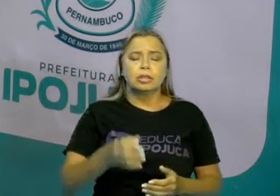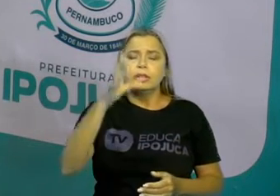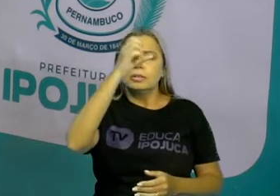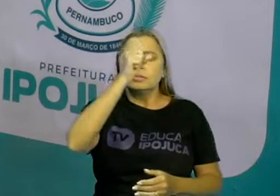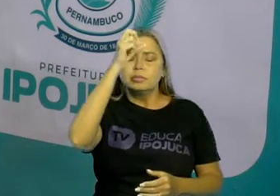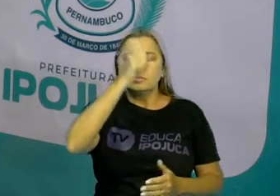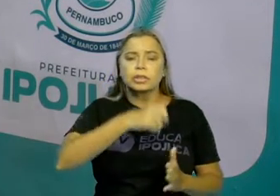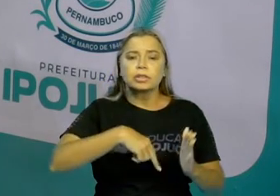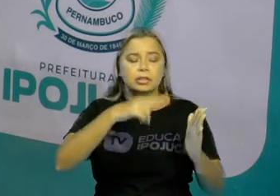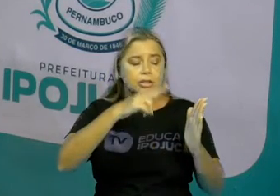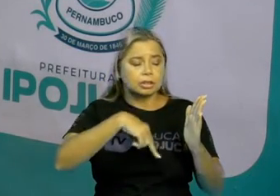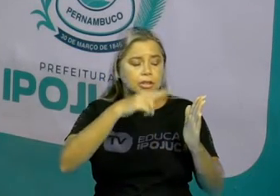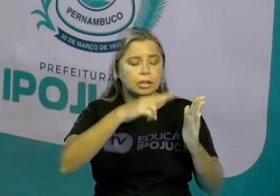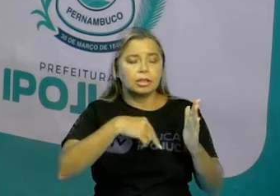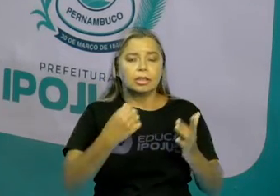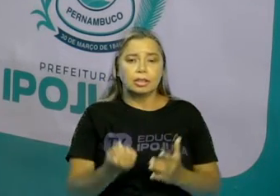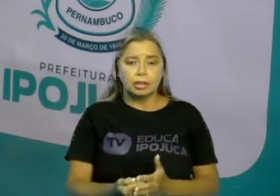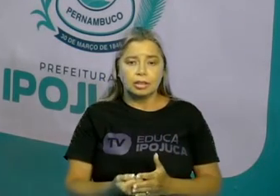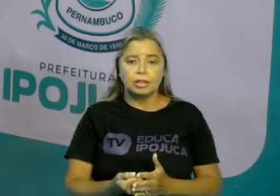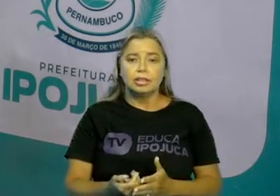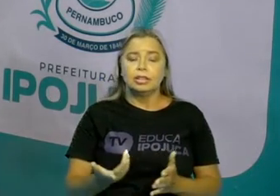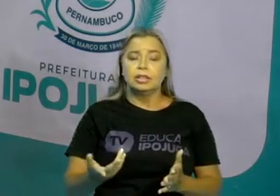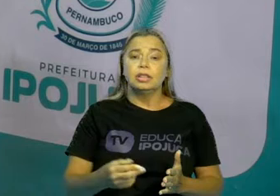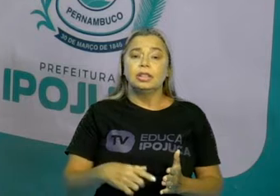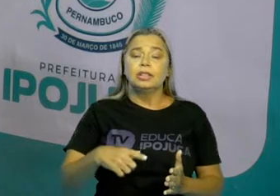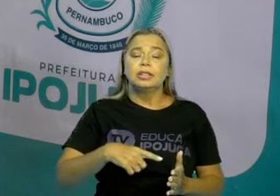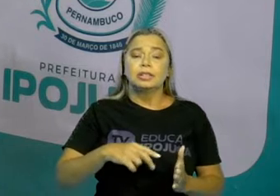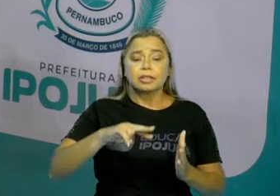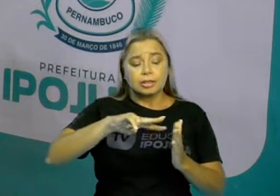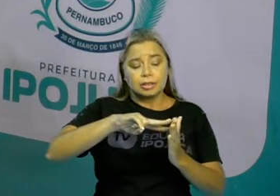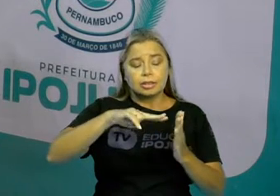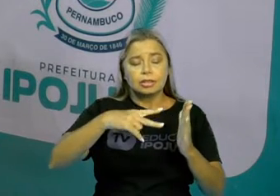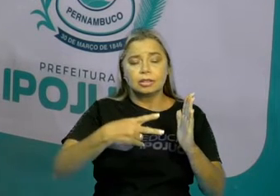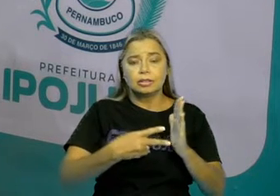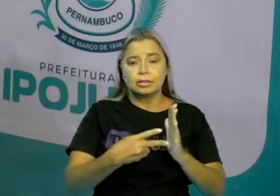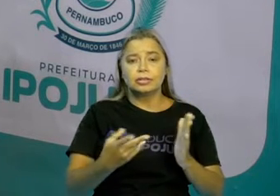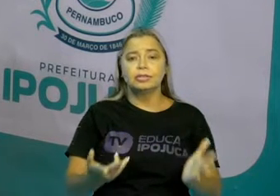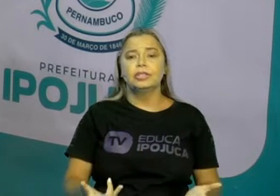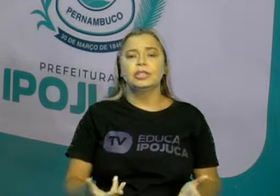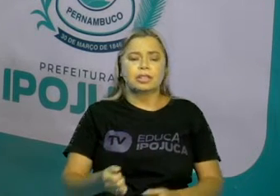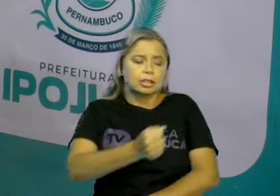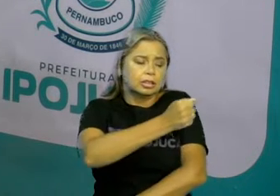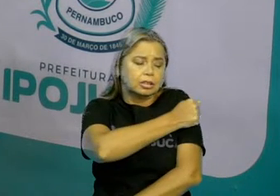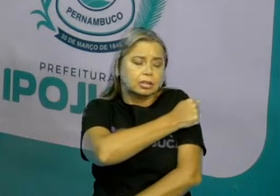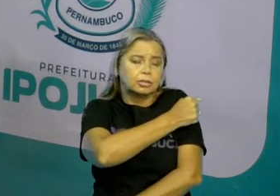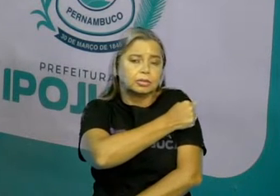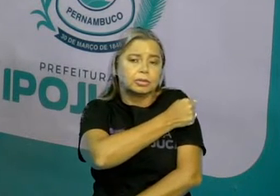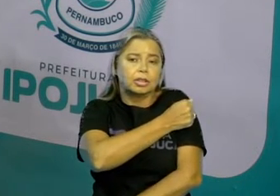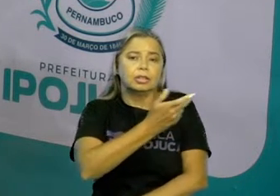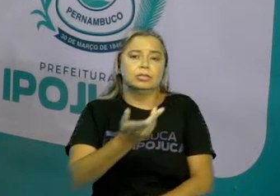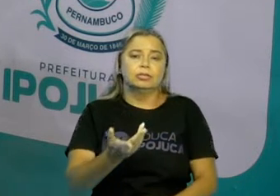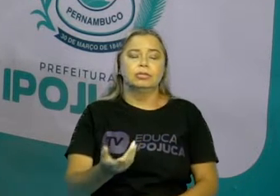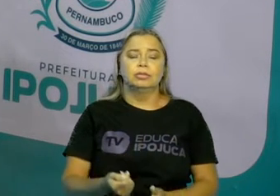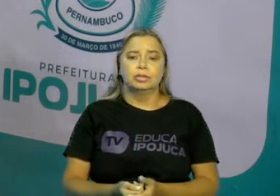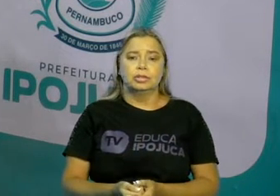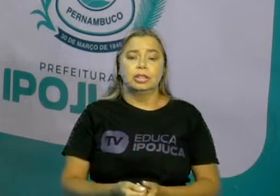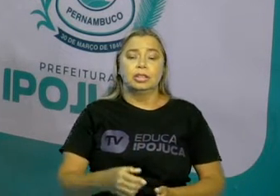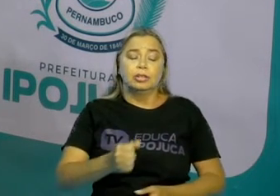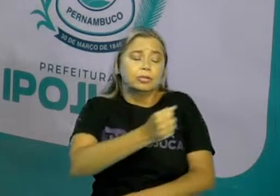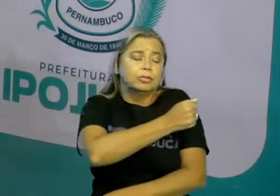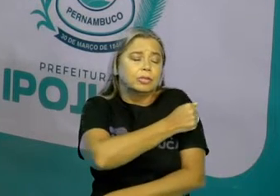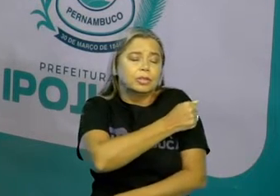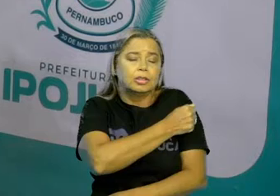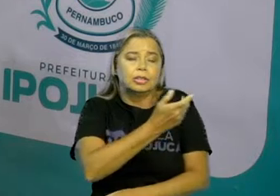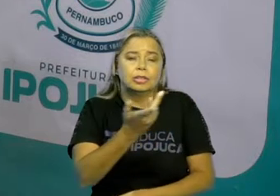sala de aula, ela é significativa para cada aluno que está aprendendo. Ele se sente vivo dentro da